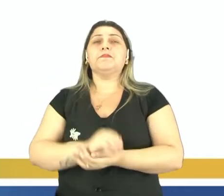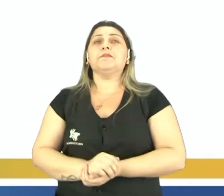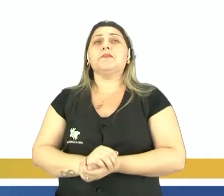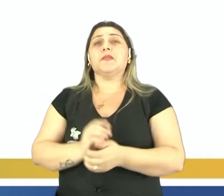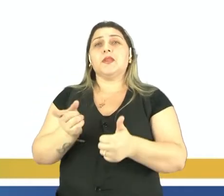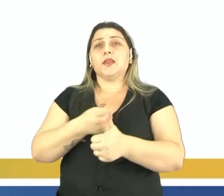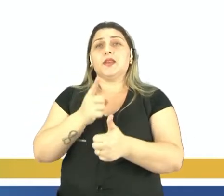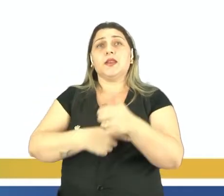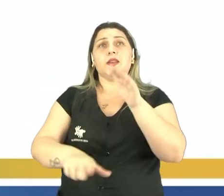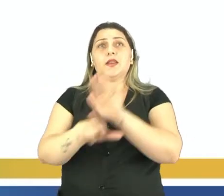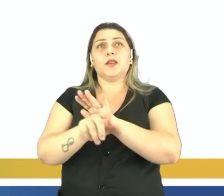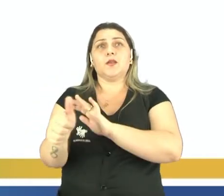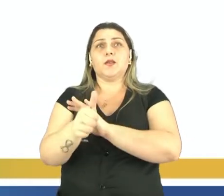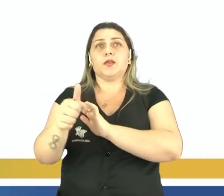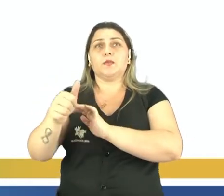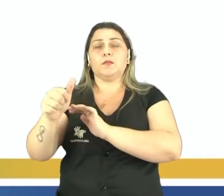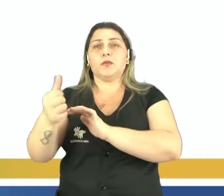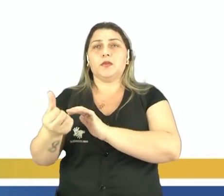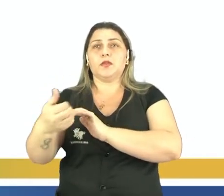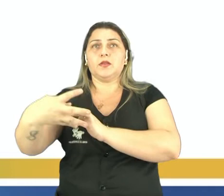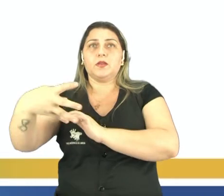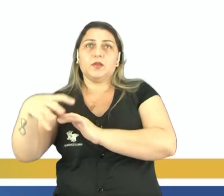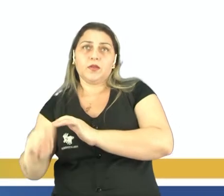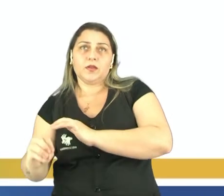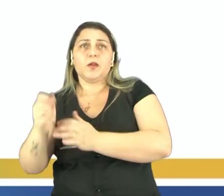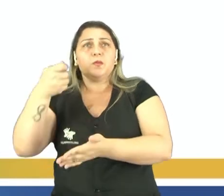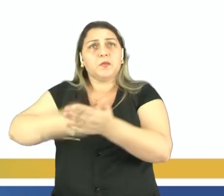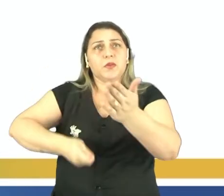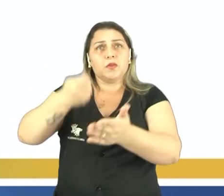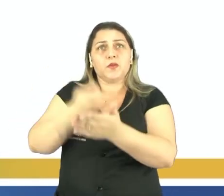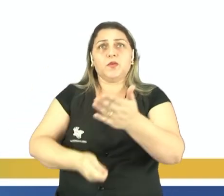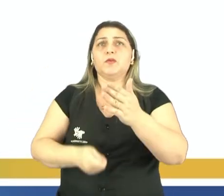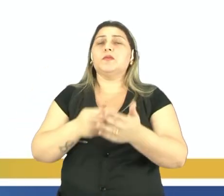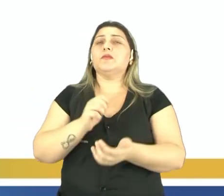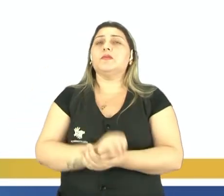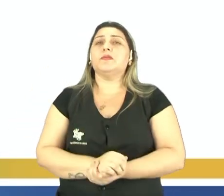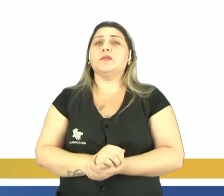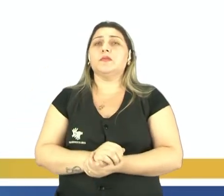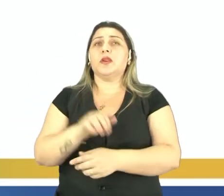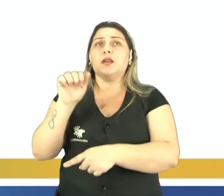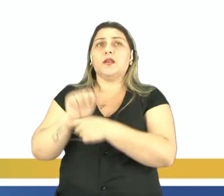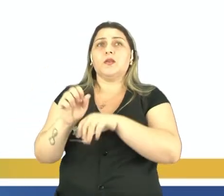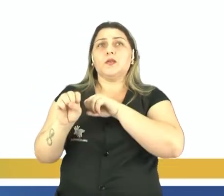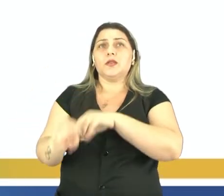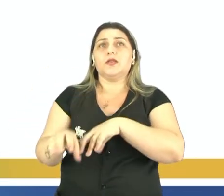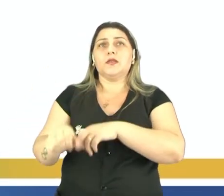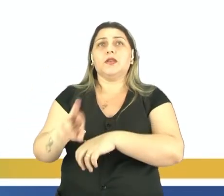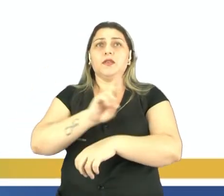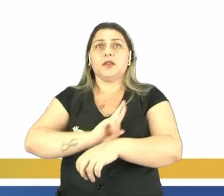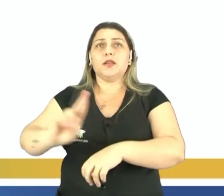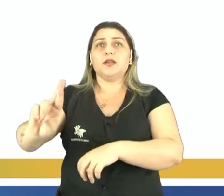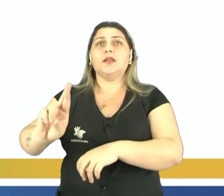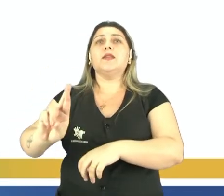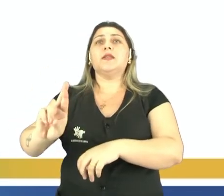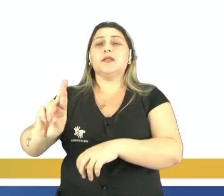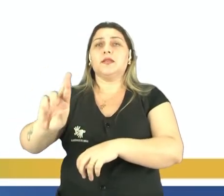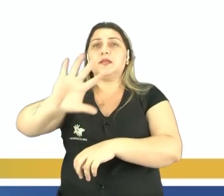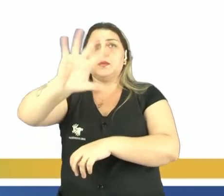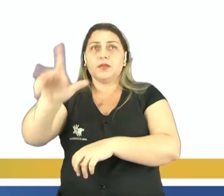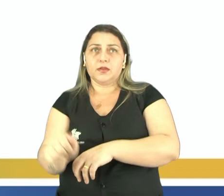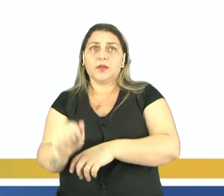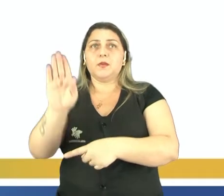A primeira fala sobre a Lei nº 11.640, torna obrigatório A. O ensino das religiões em matriz